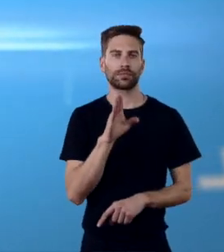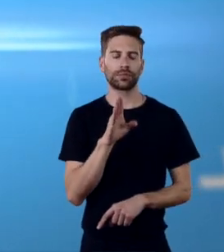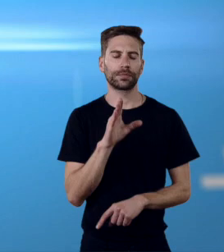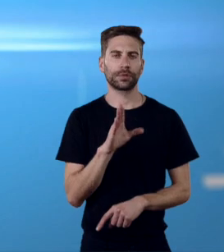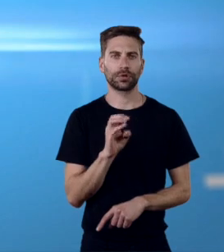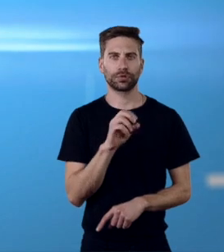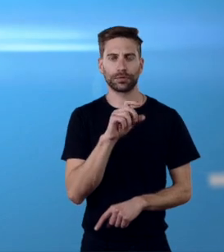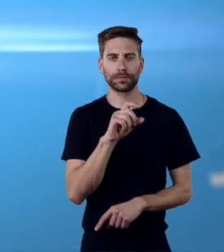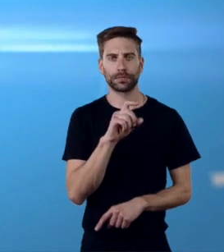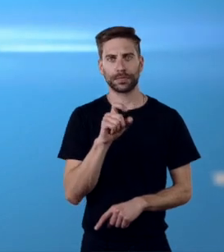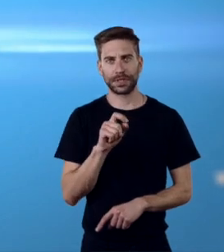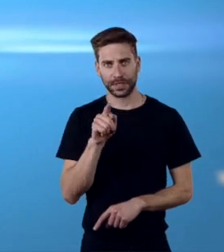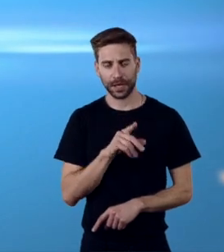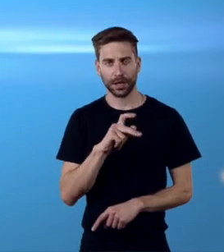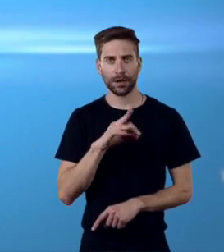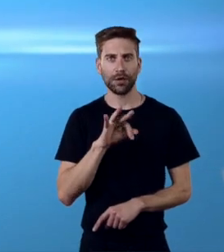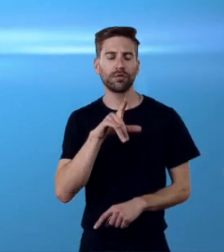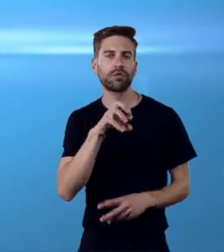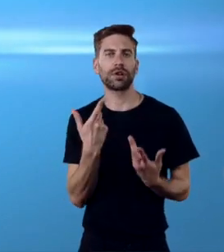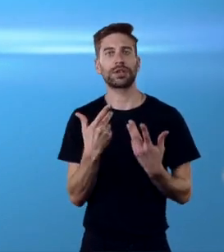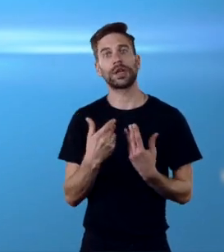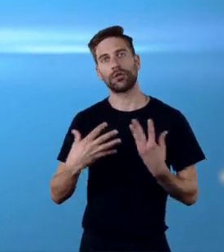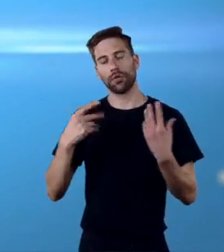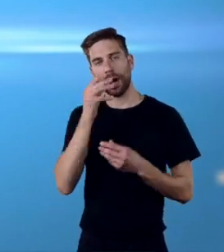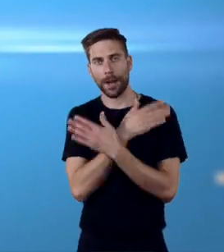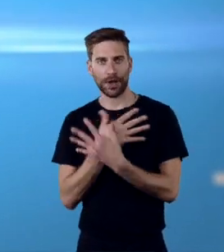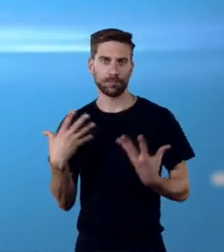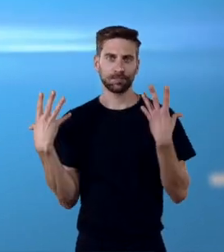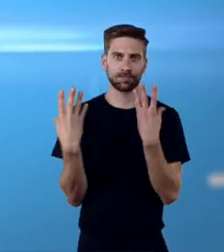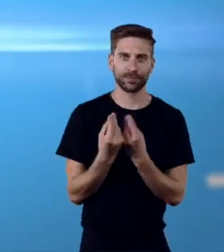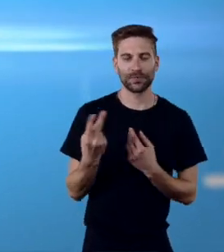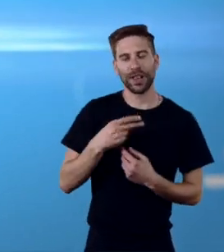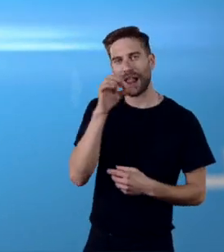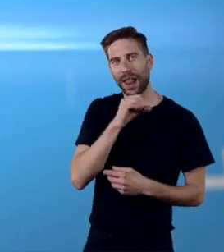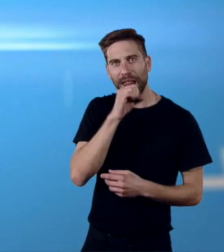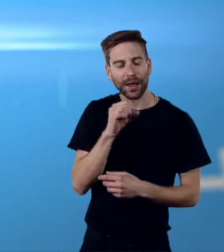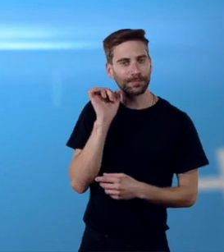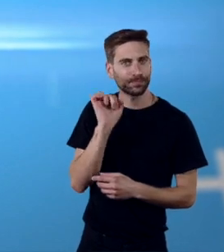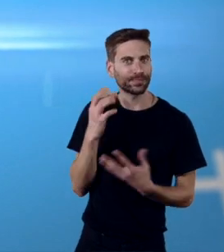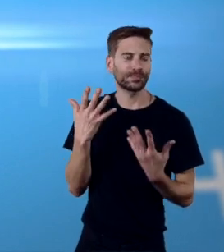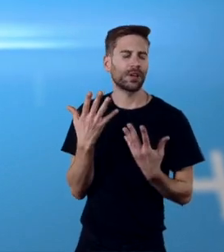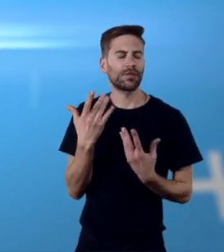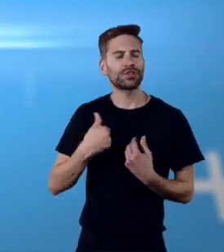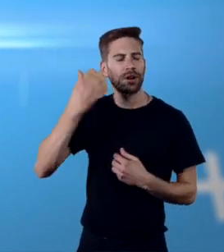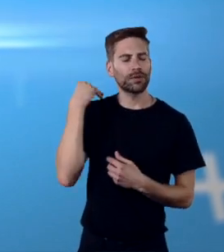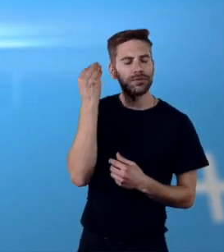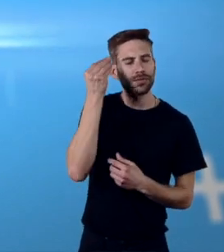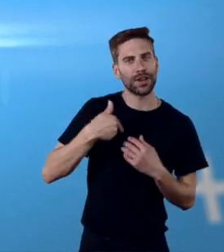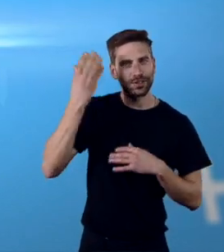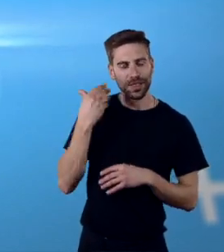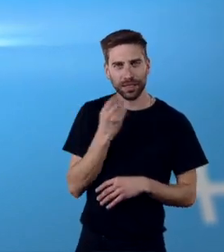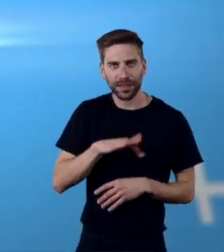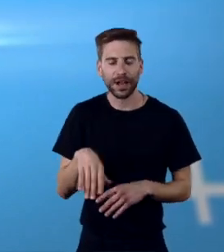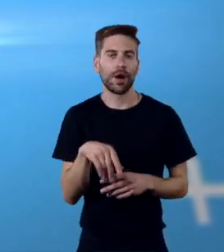Ataíde, cantou com o guitarrista do Zeca e realizou um sonho secreto de criança. Com Bruno Costa na guitarra portuguesa